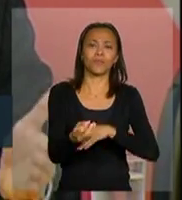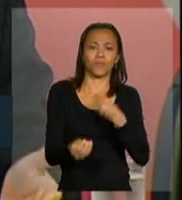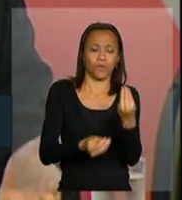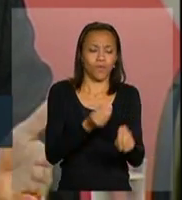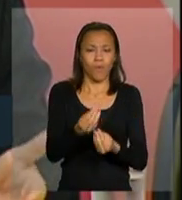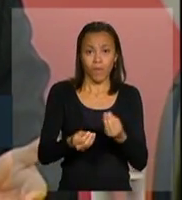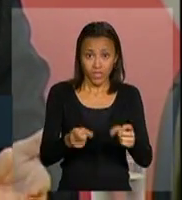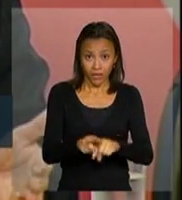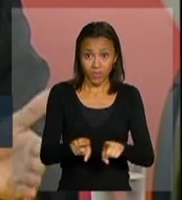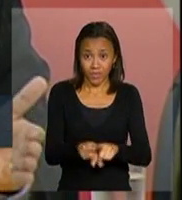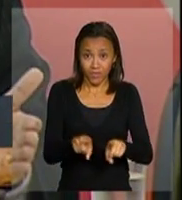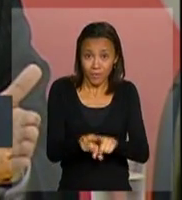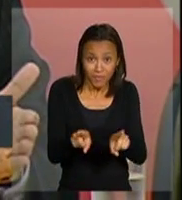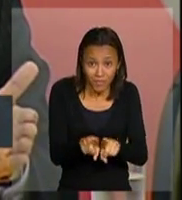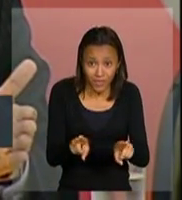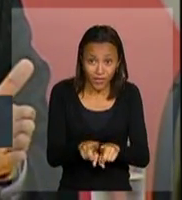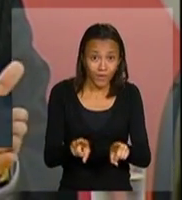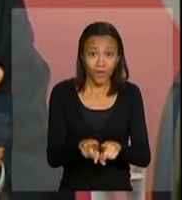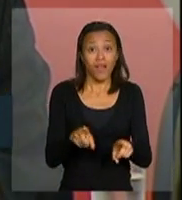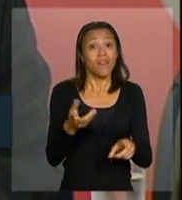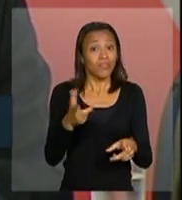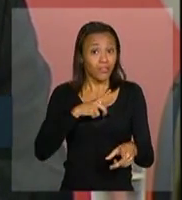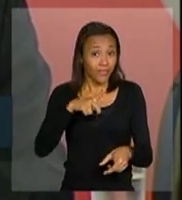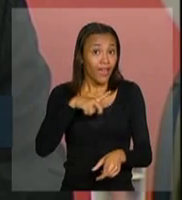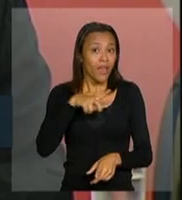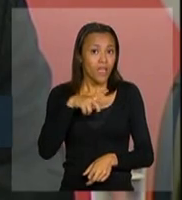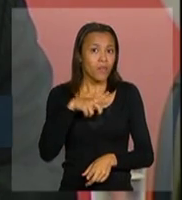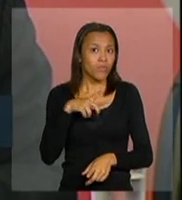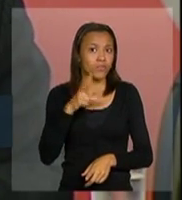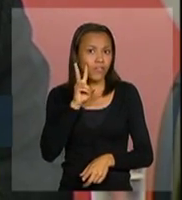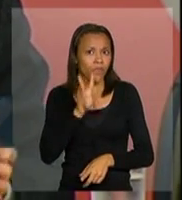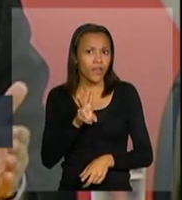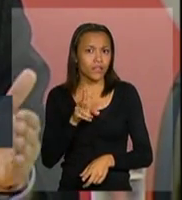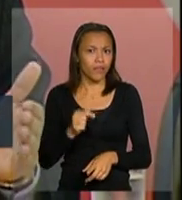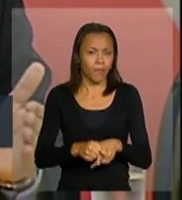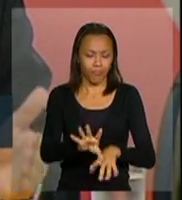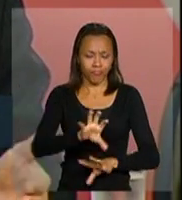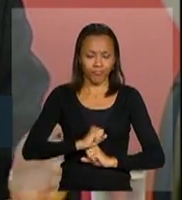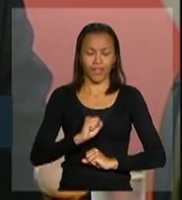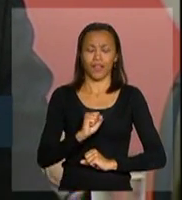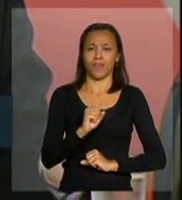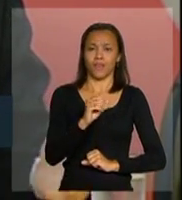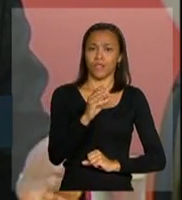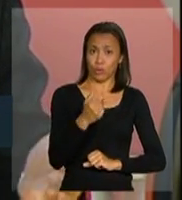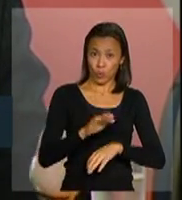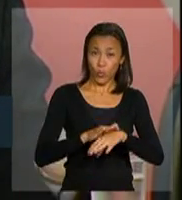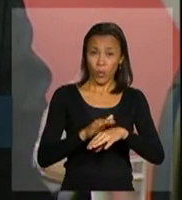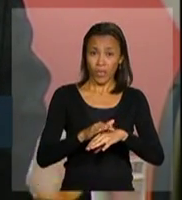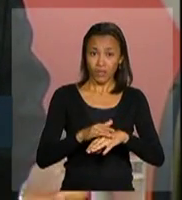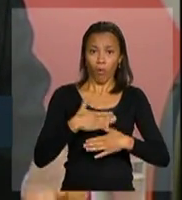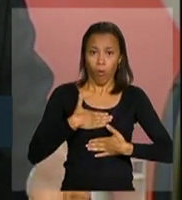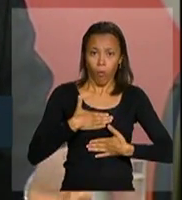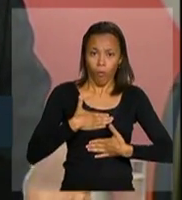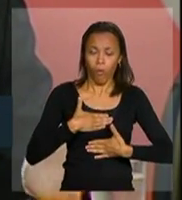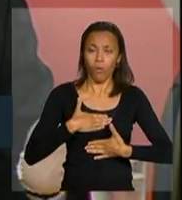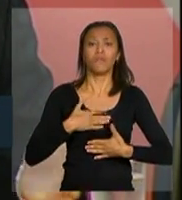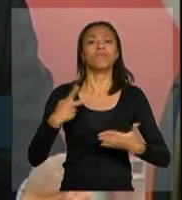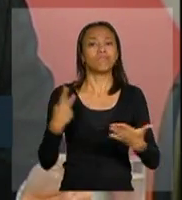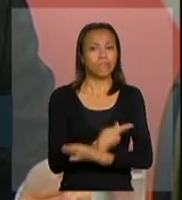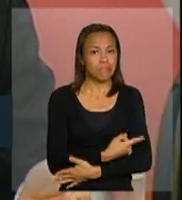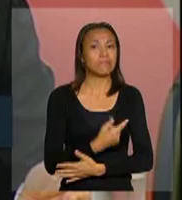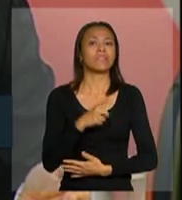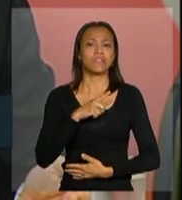mas, sobretudo, nós temos detectado isso em relação também à tuberculose, que algumas populações fortemente